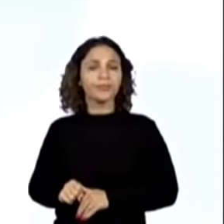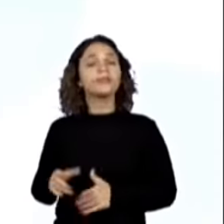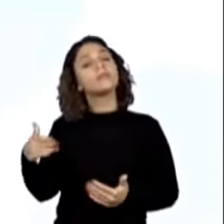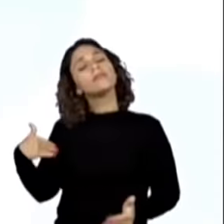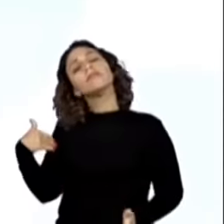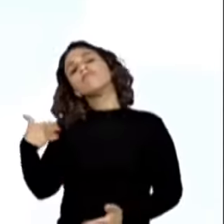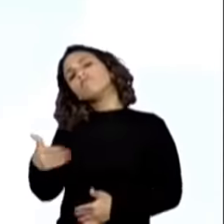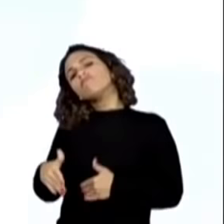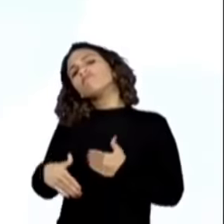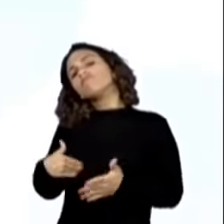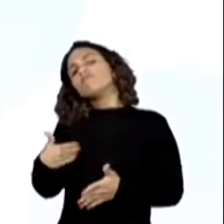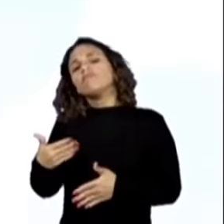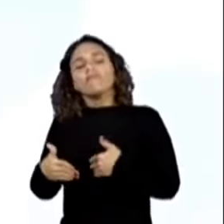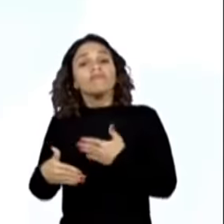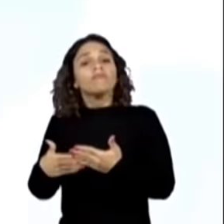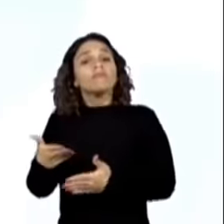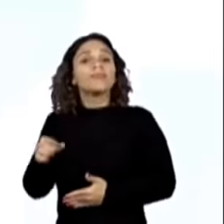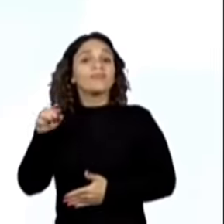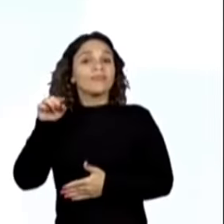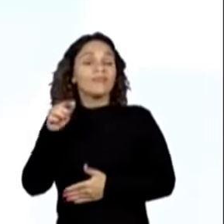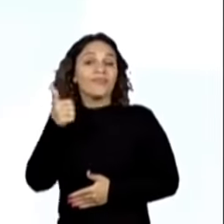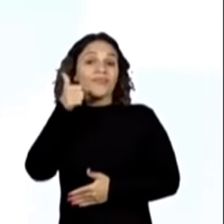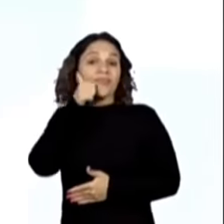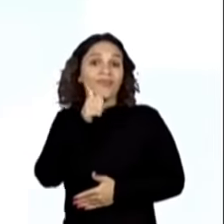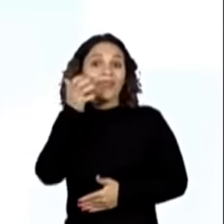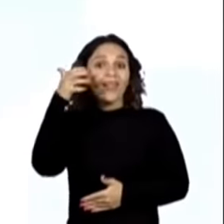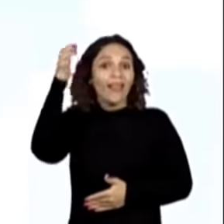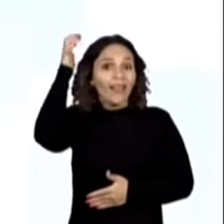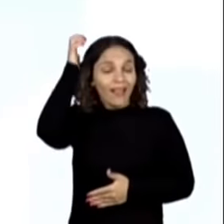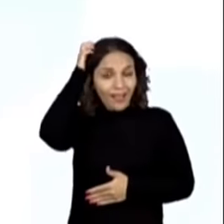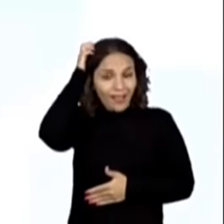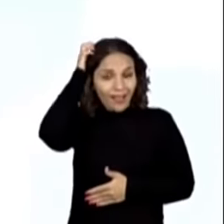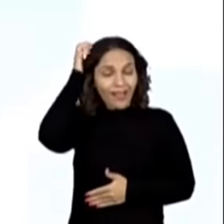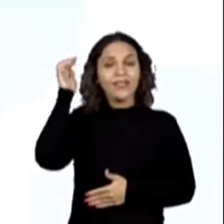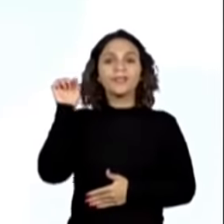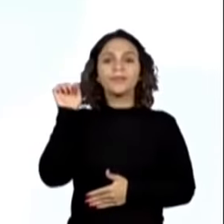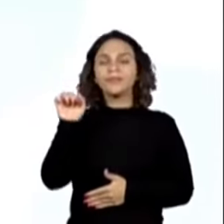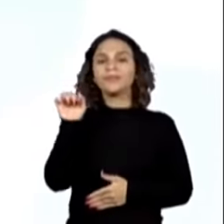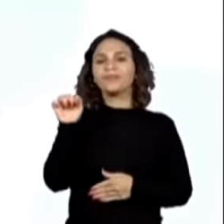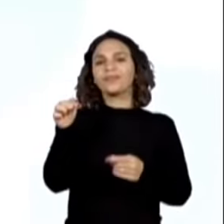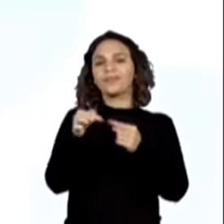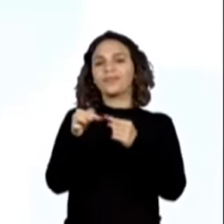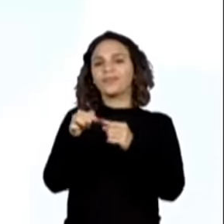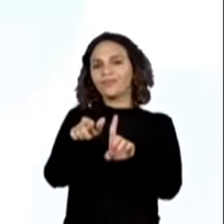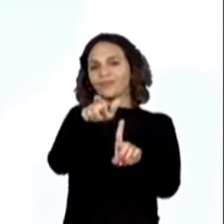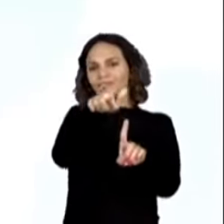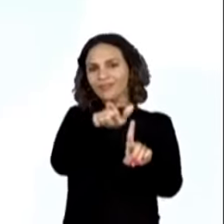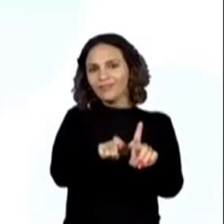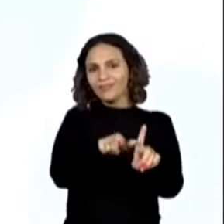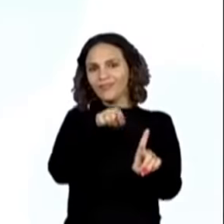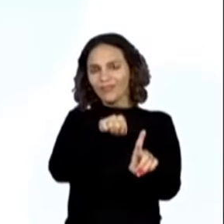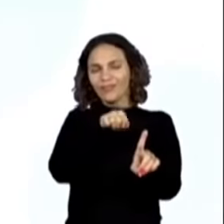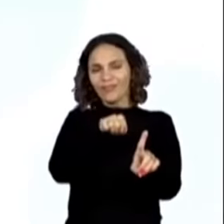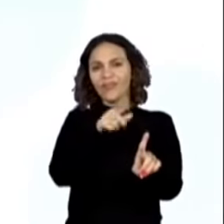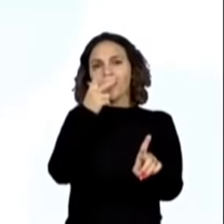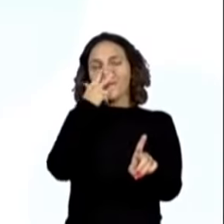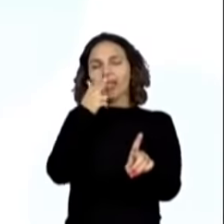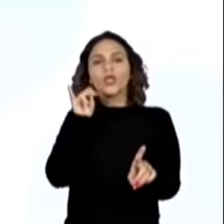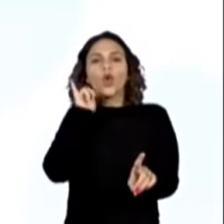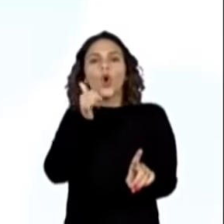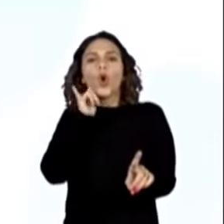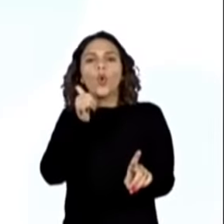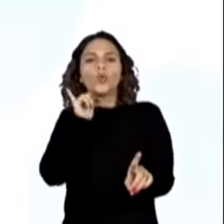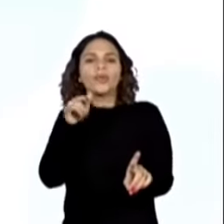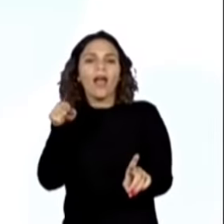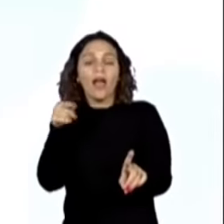altura, a rainha, ele está se dirigindo à personagem, como a gente chama, ele está contando